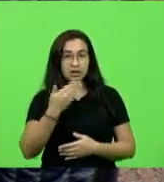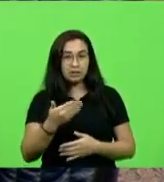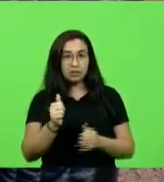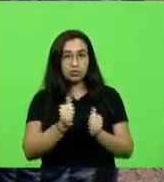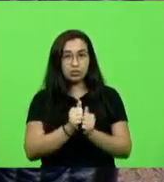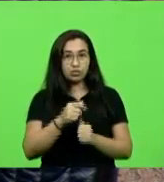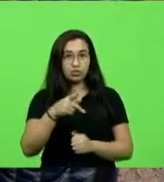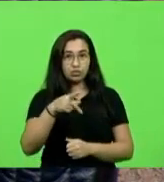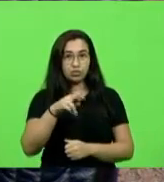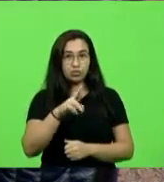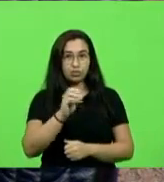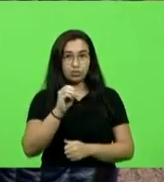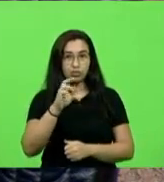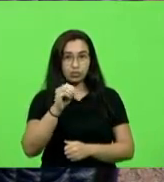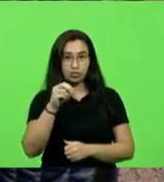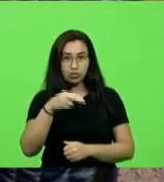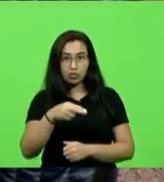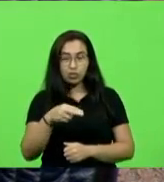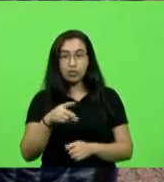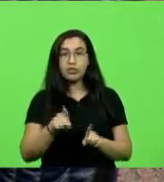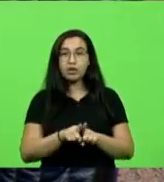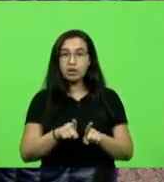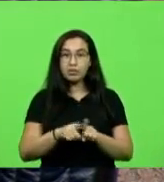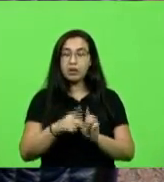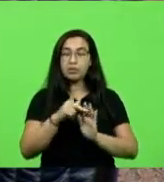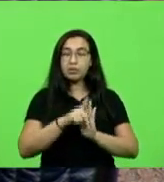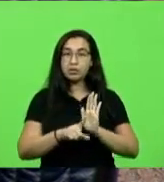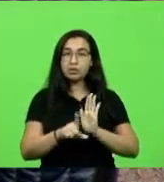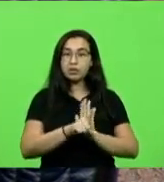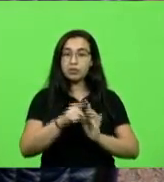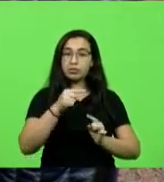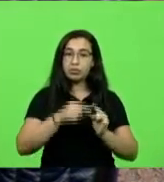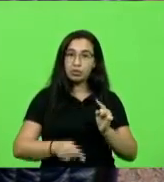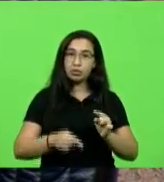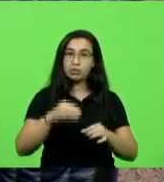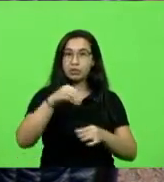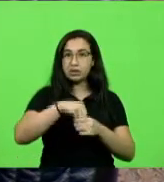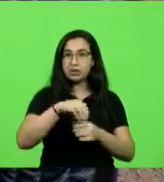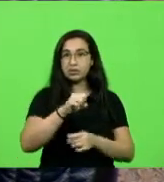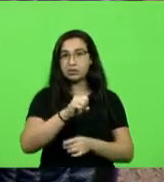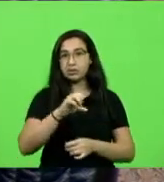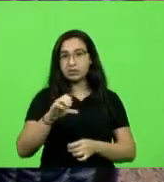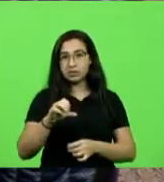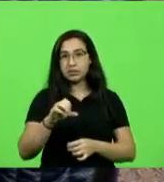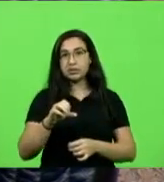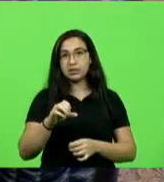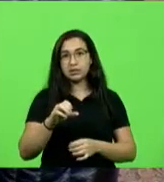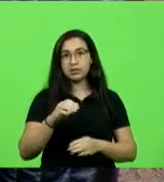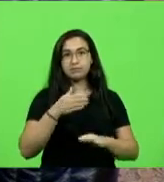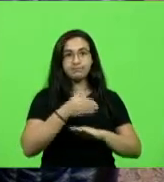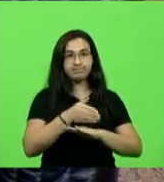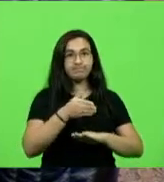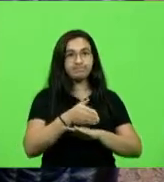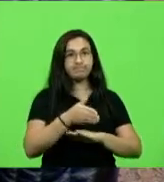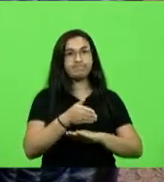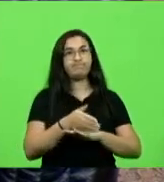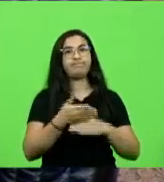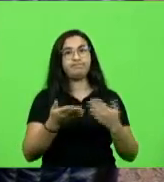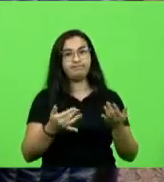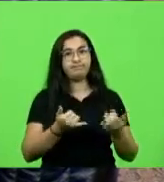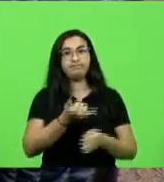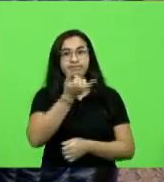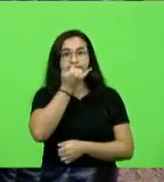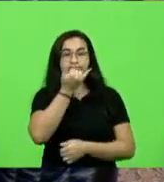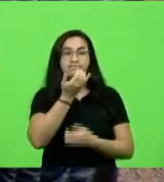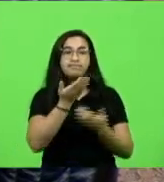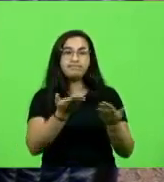mas também no projeto que apresentamos, proibindo esse tipo de prática aqui em Santa Catarina, que tem lesado os catarinenses e,